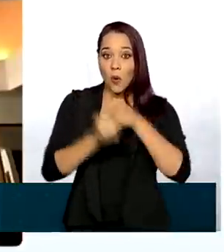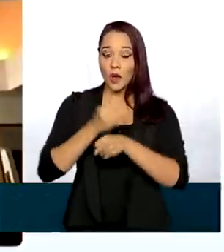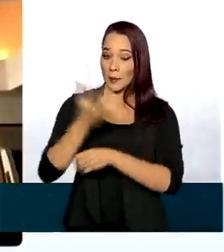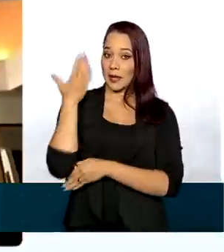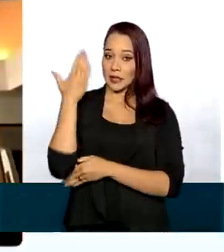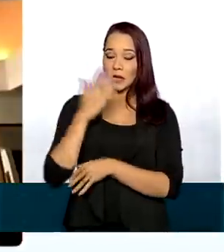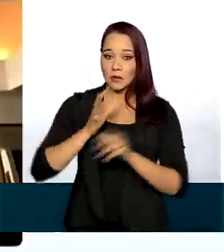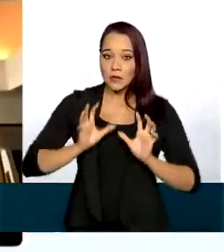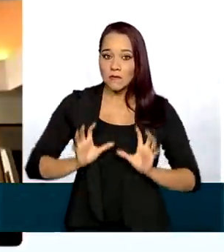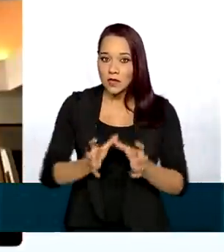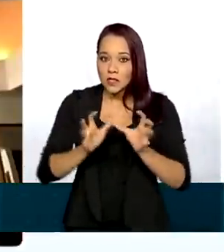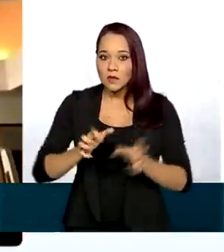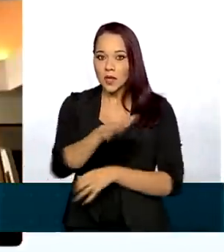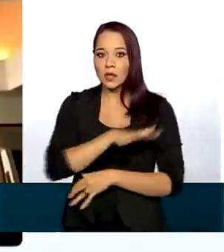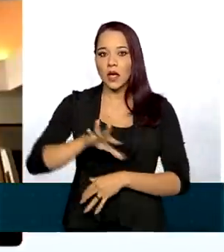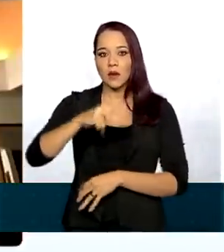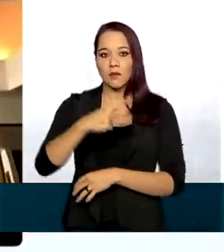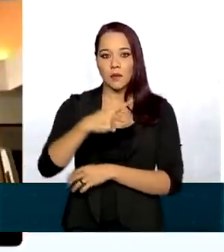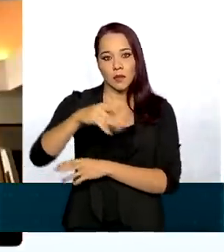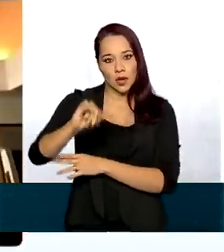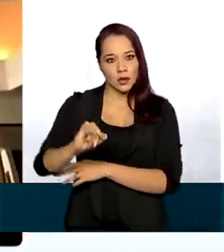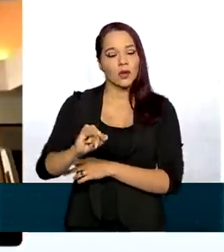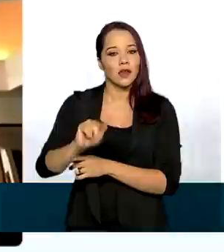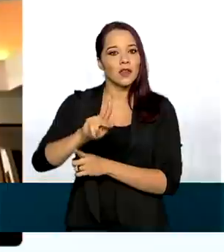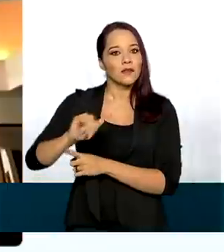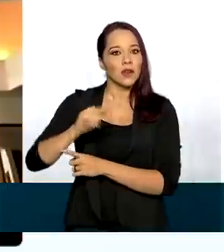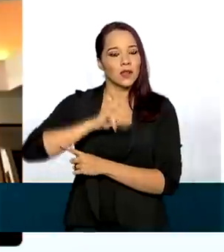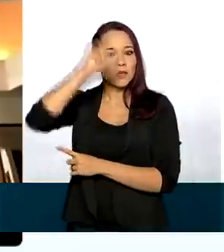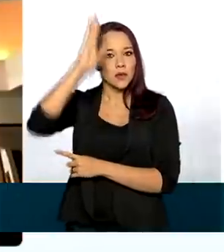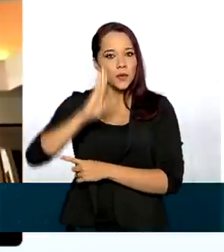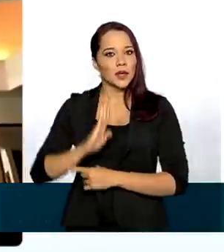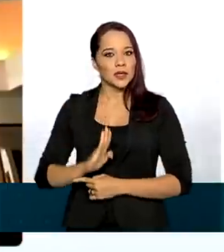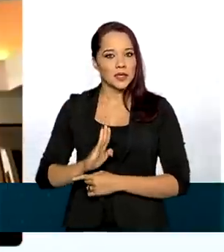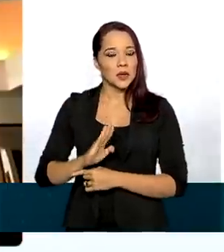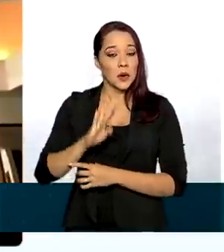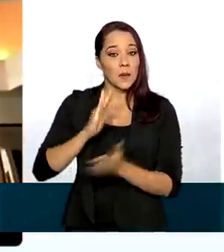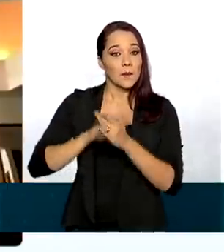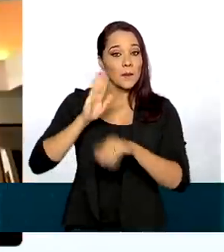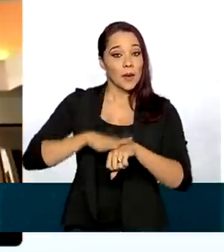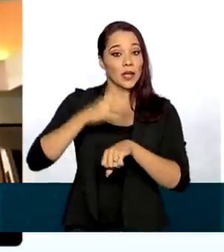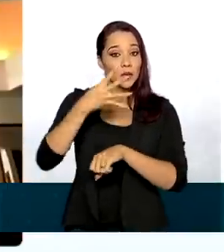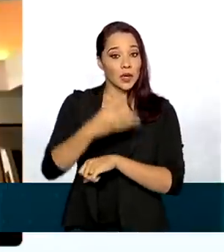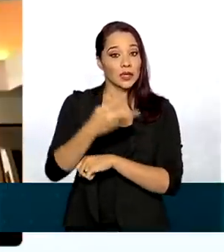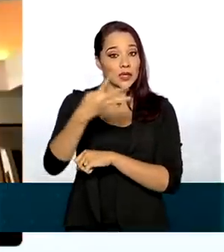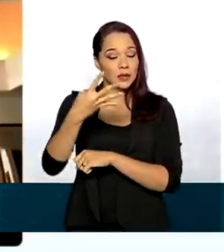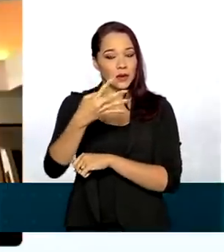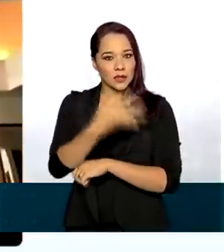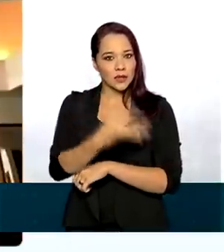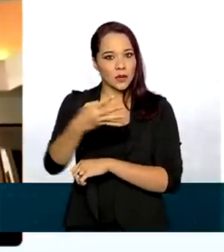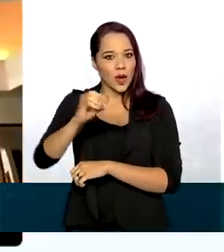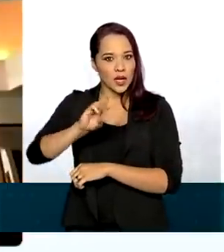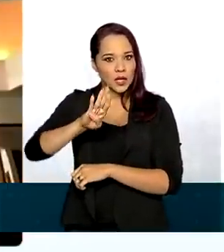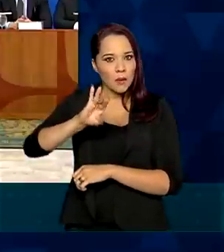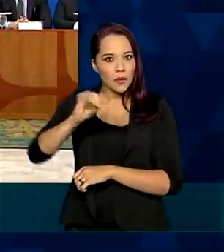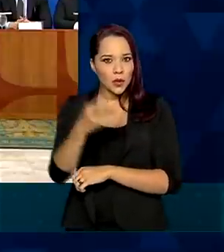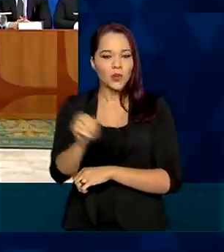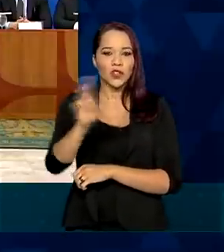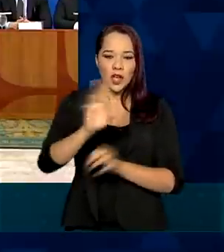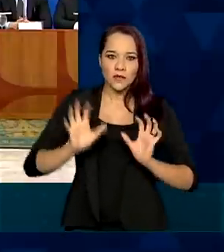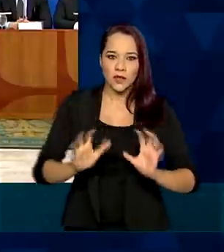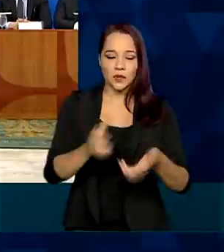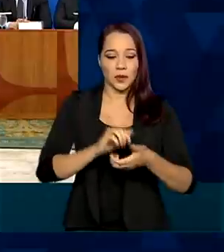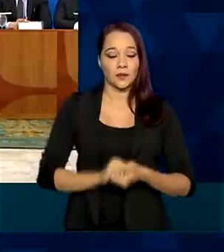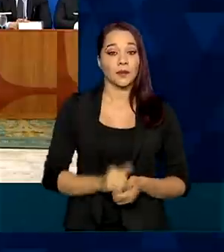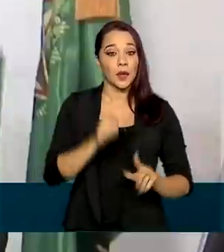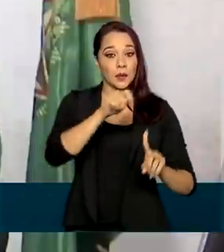os investimentos realizados no âmbito do PPI vão trazer para o Brasil mais de 440 bilhões de reais de investimentos. Em